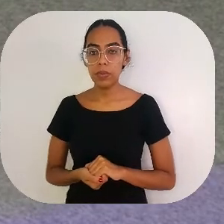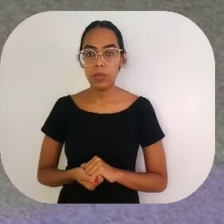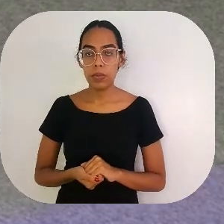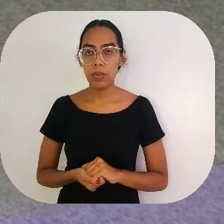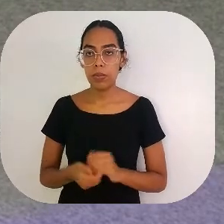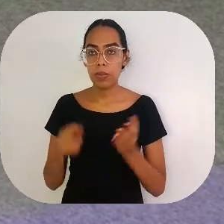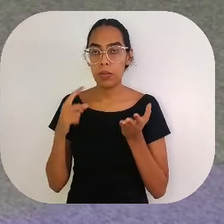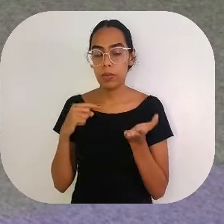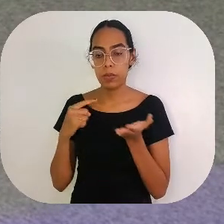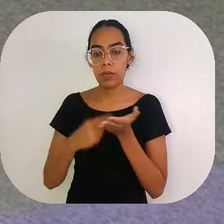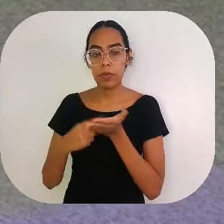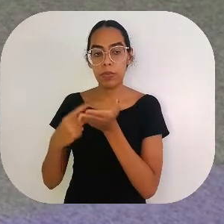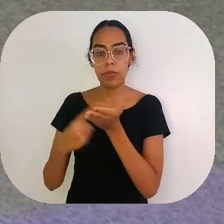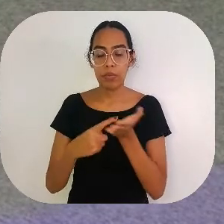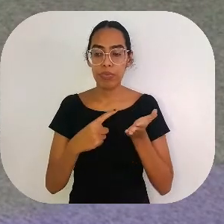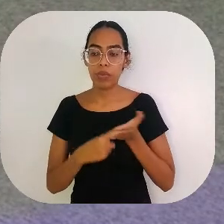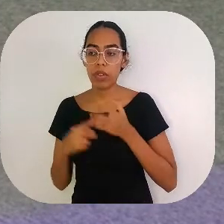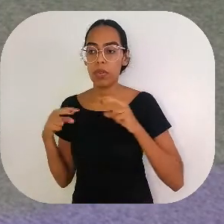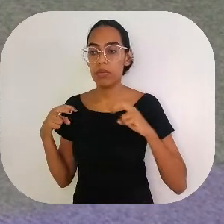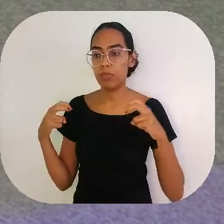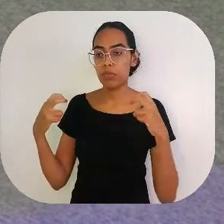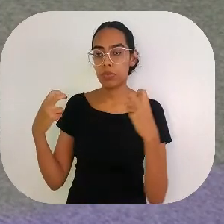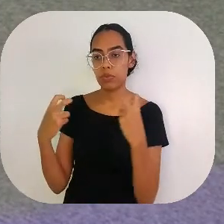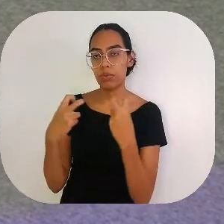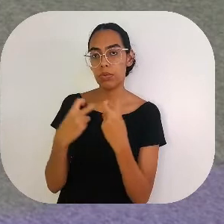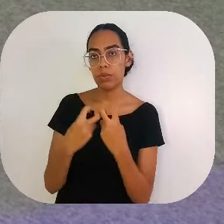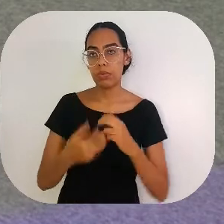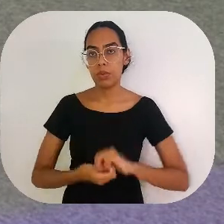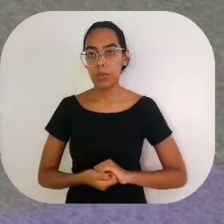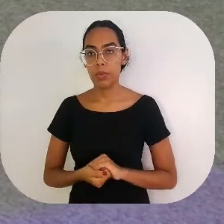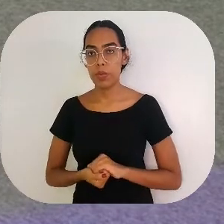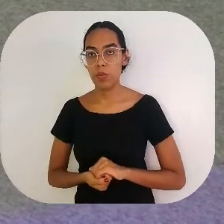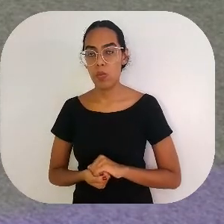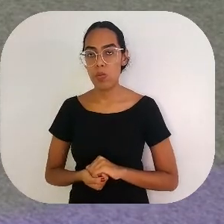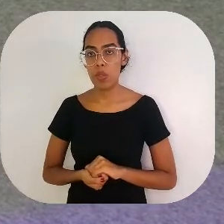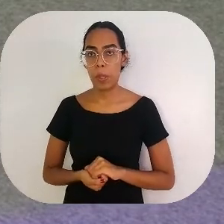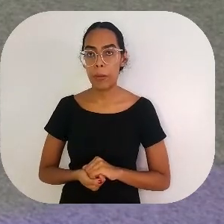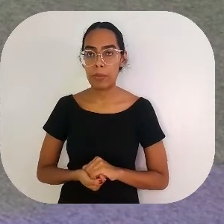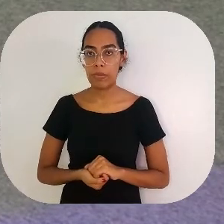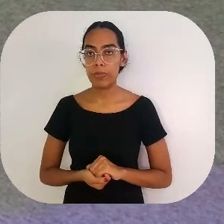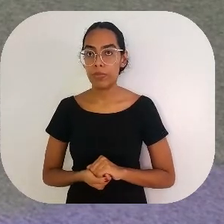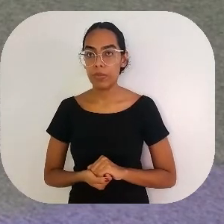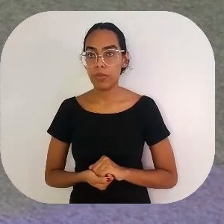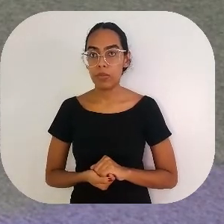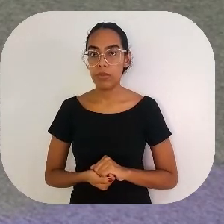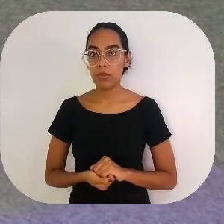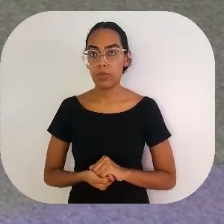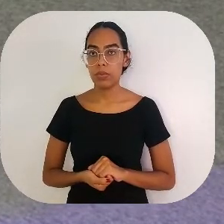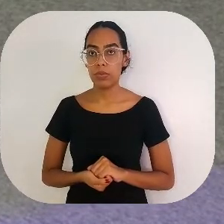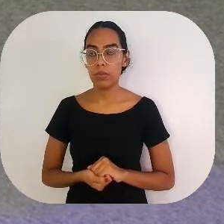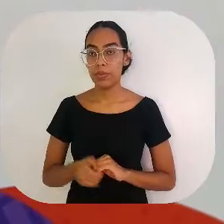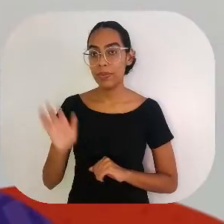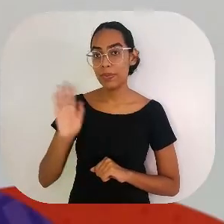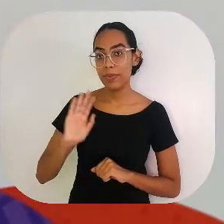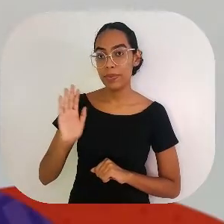o abre a roda, tindolelê, tindolelê, tindolalá.